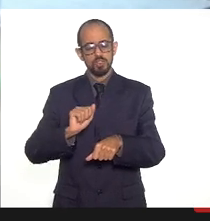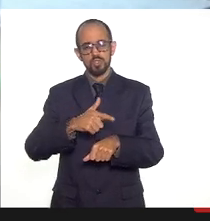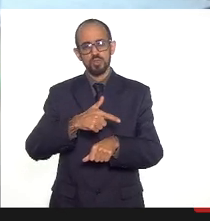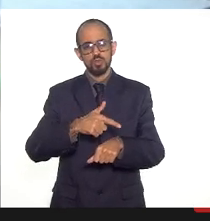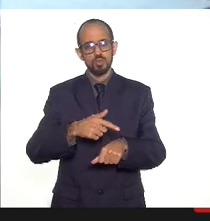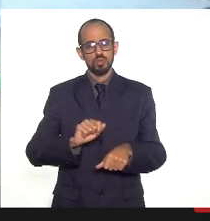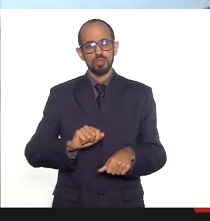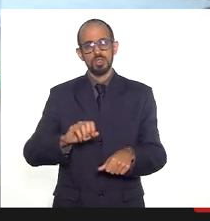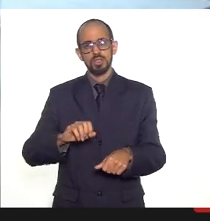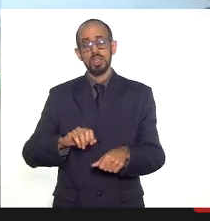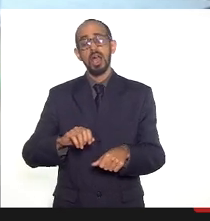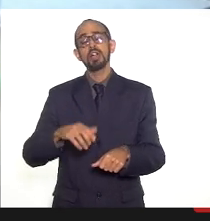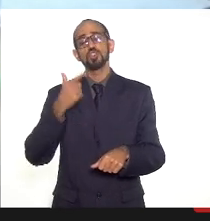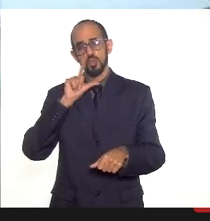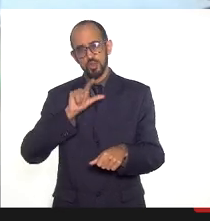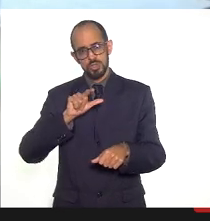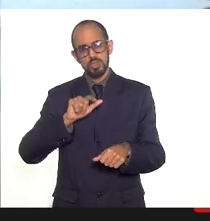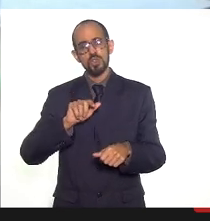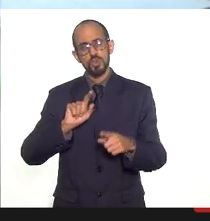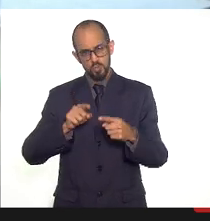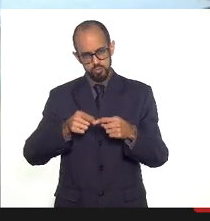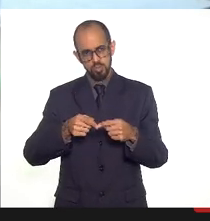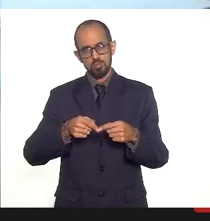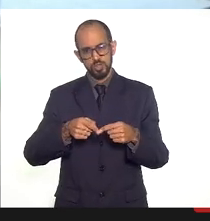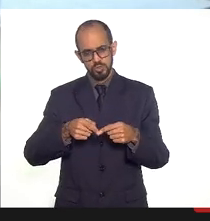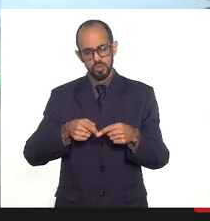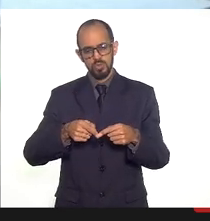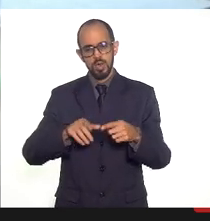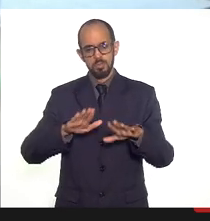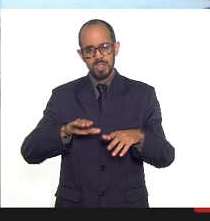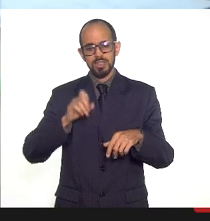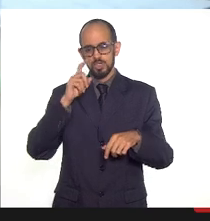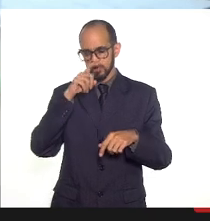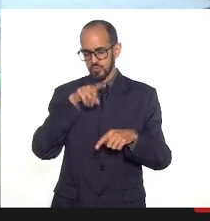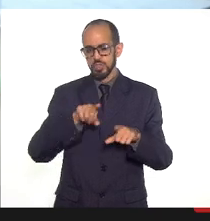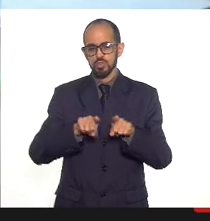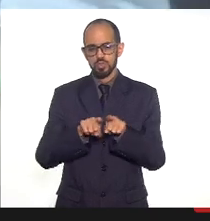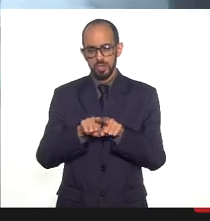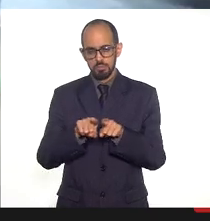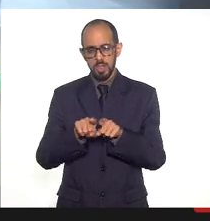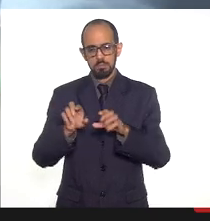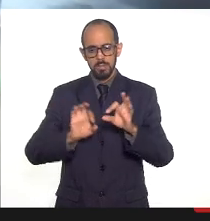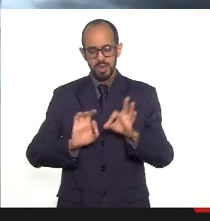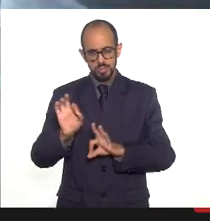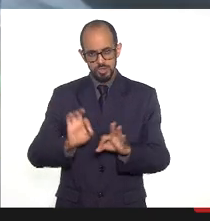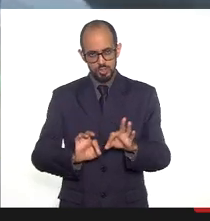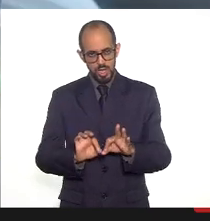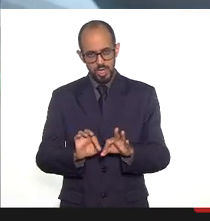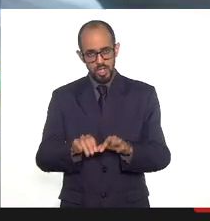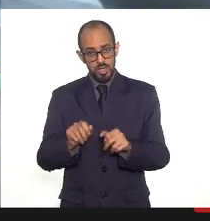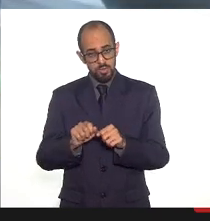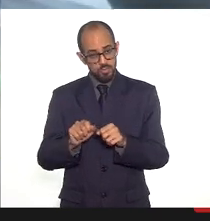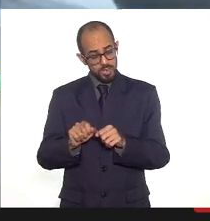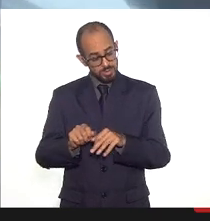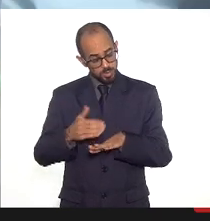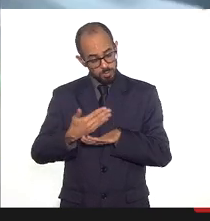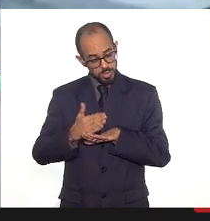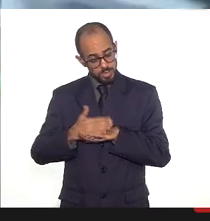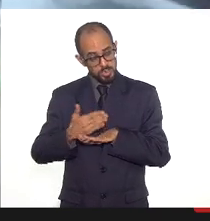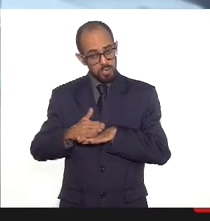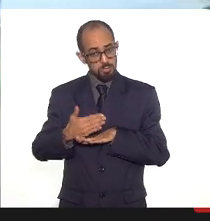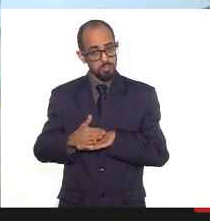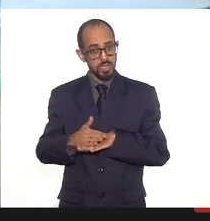superadas por outra queda importante é muito difícil planejar executar um planejamento